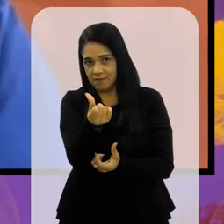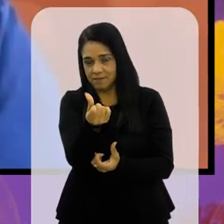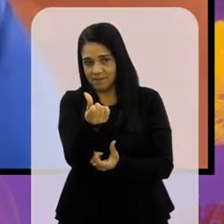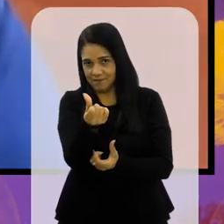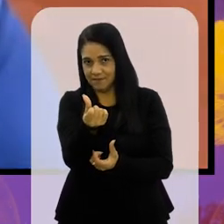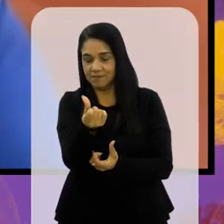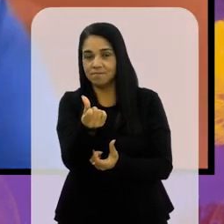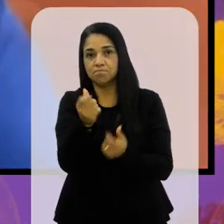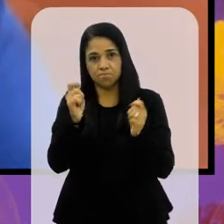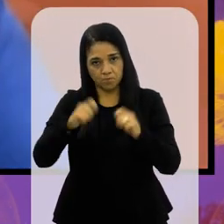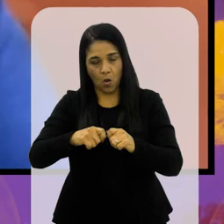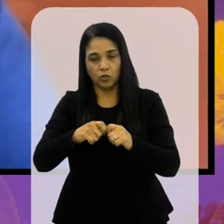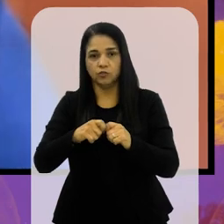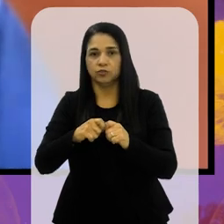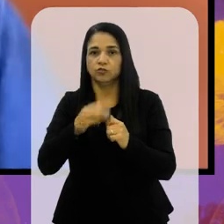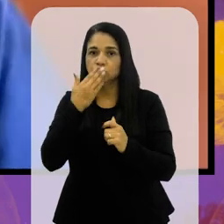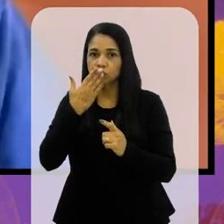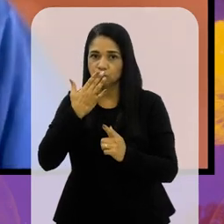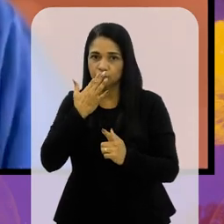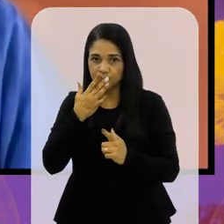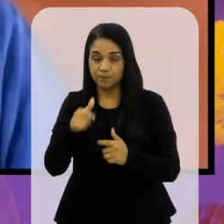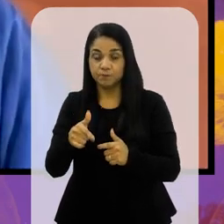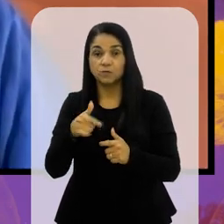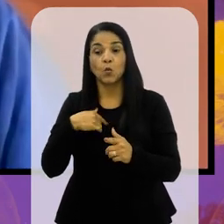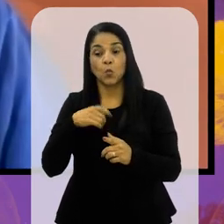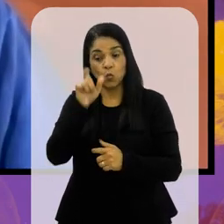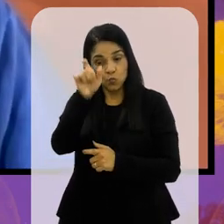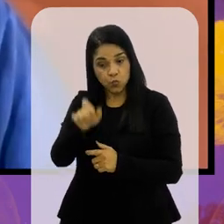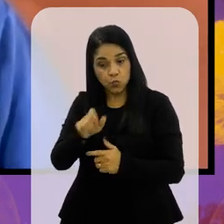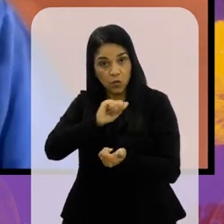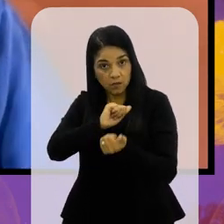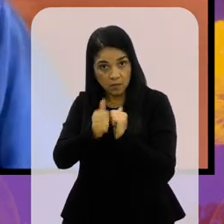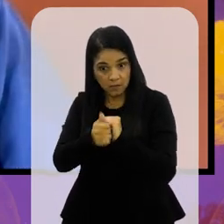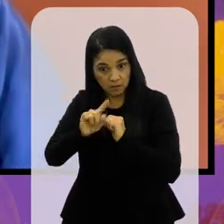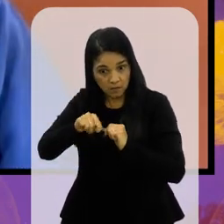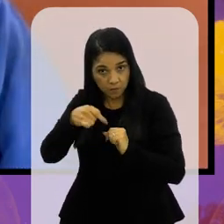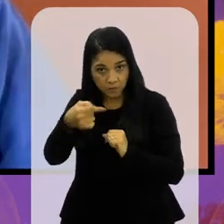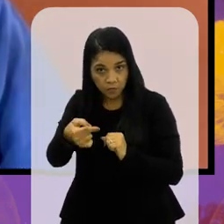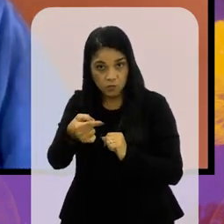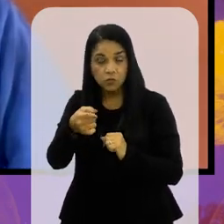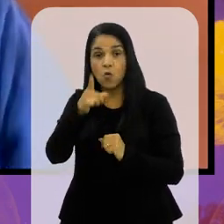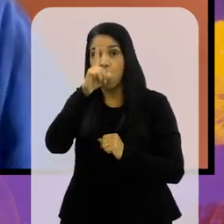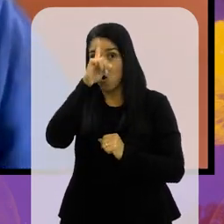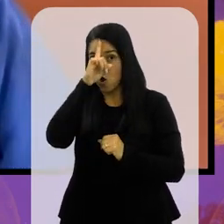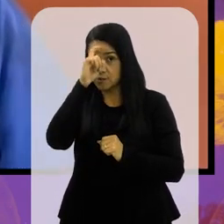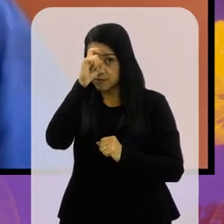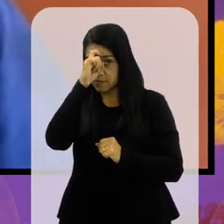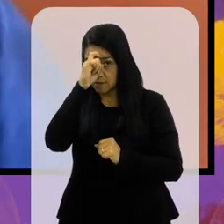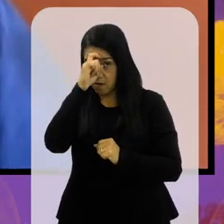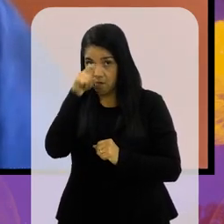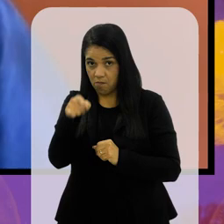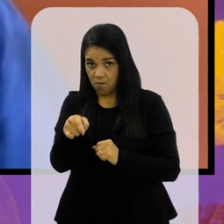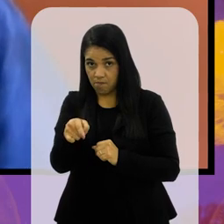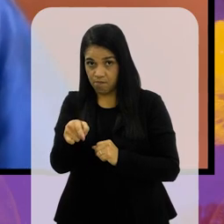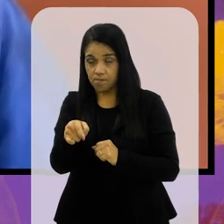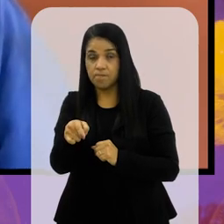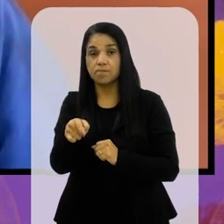que depois disso, este atleta, ele vai... Ele tem que ir para o hospital,